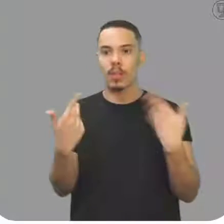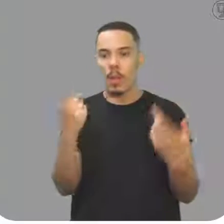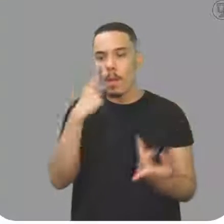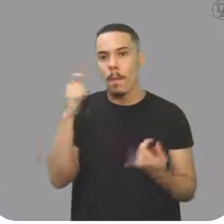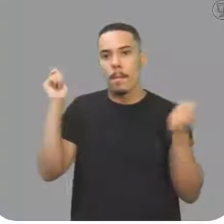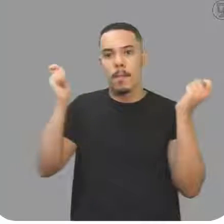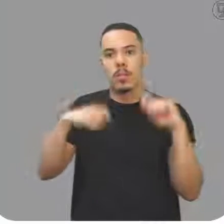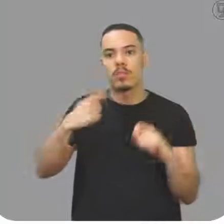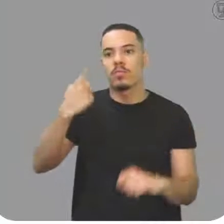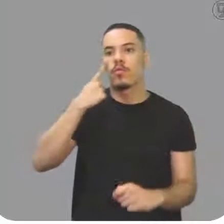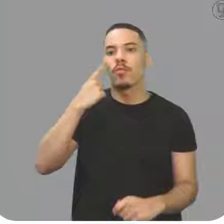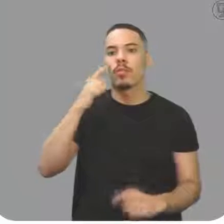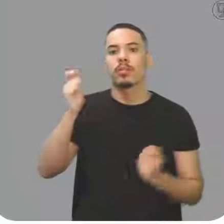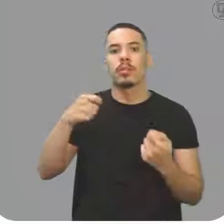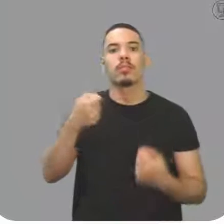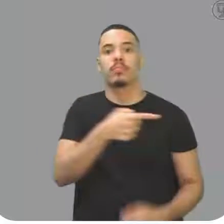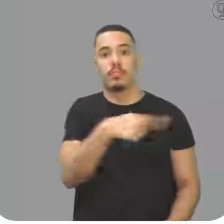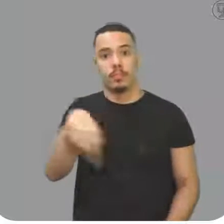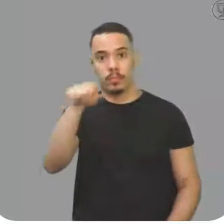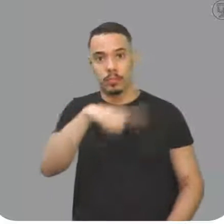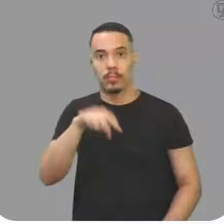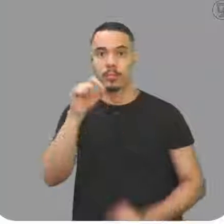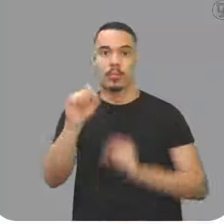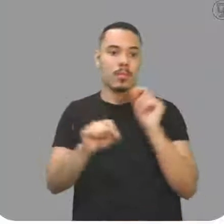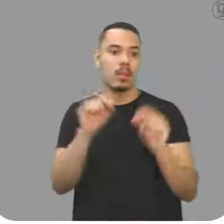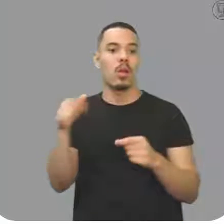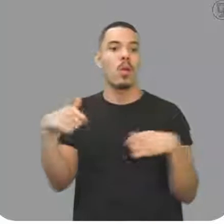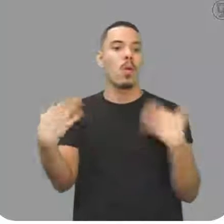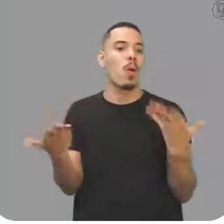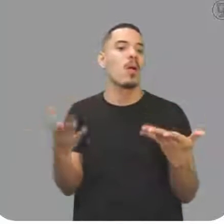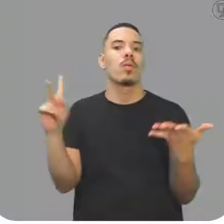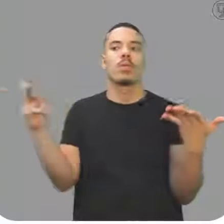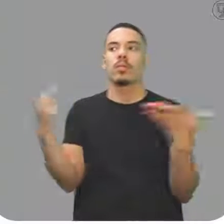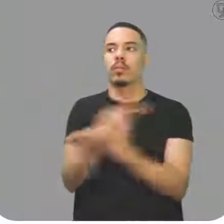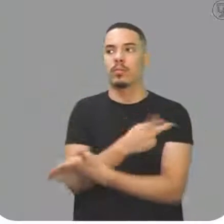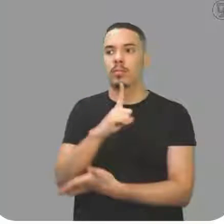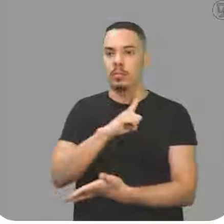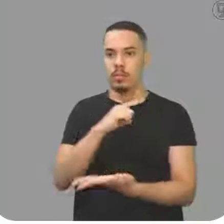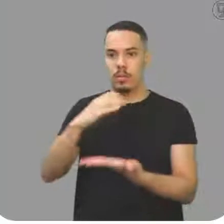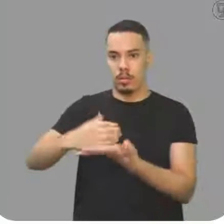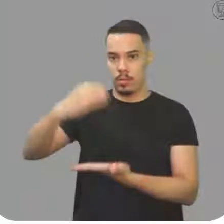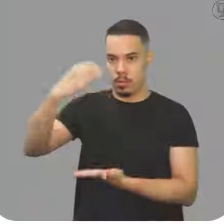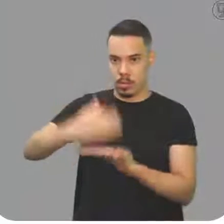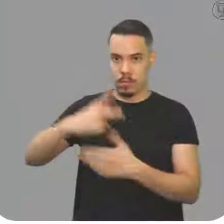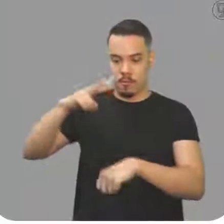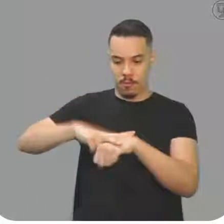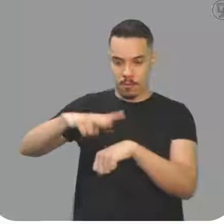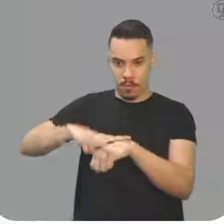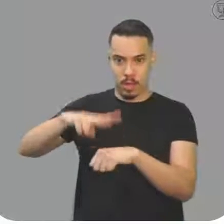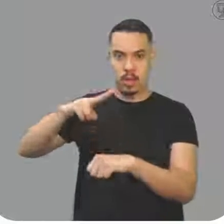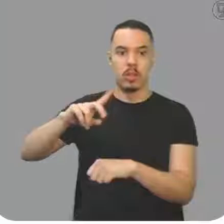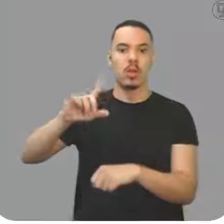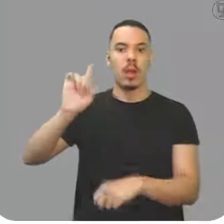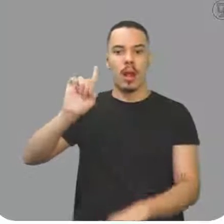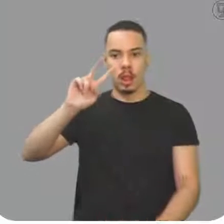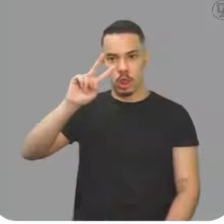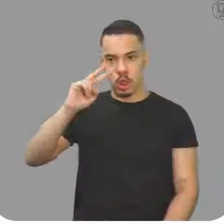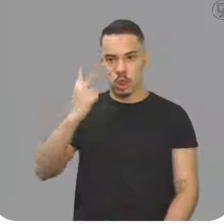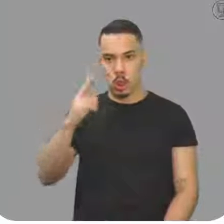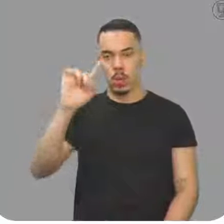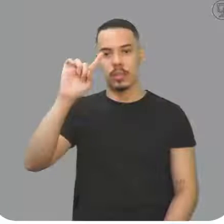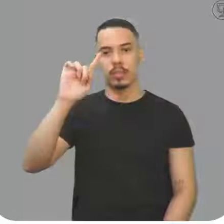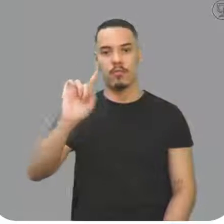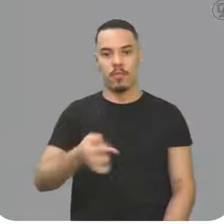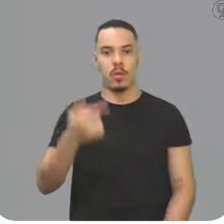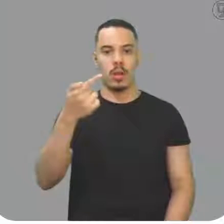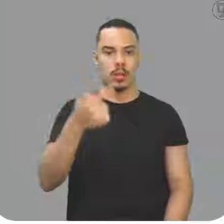ver que foi dado aqui para você o coeficiente de dilatação do frasco, do vidro, 2,7 vezes 10 a